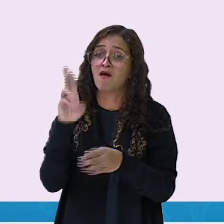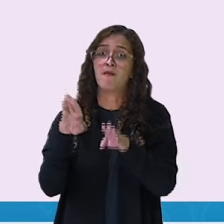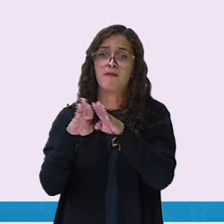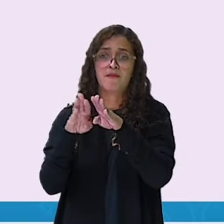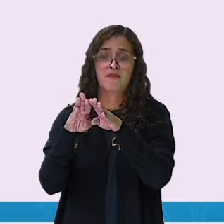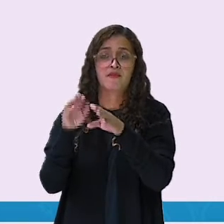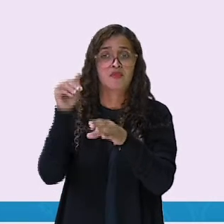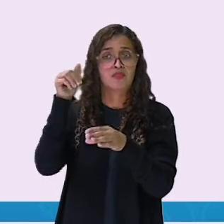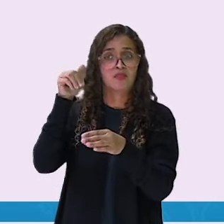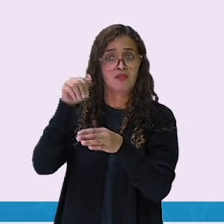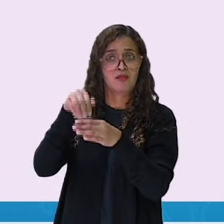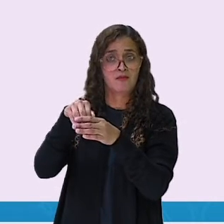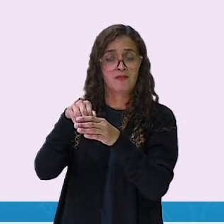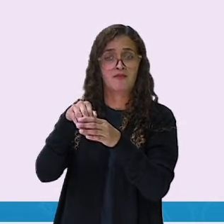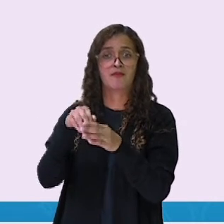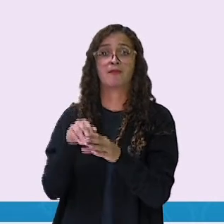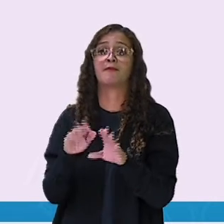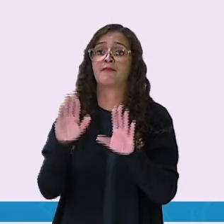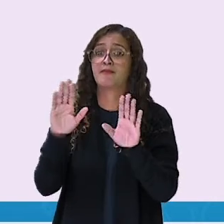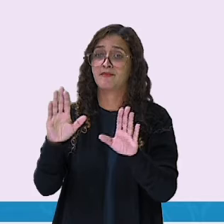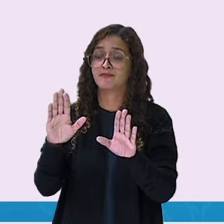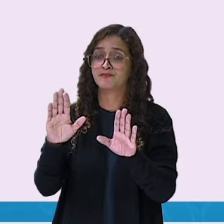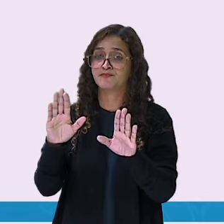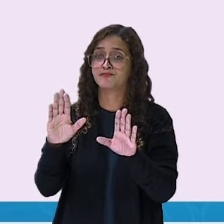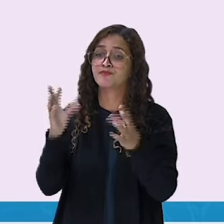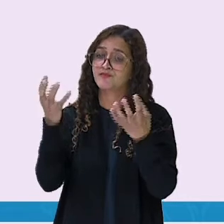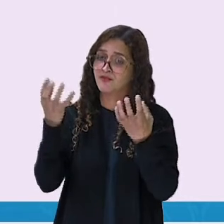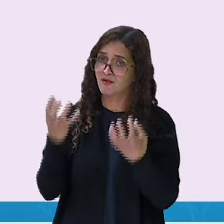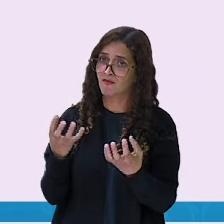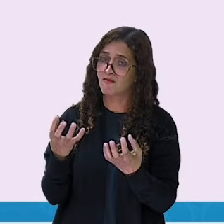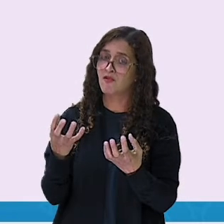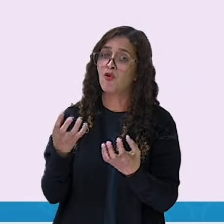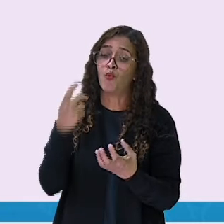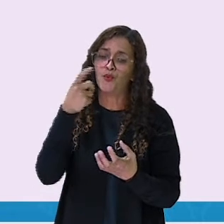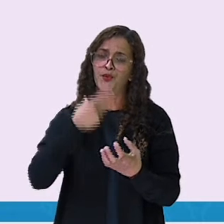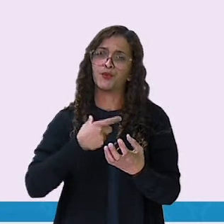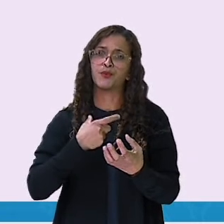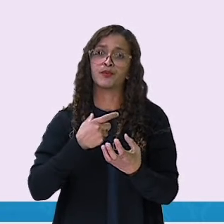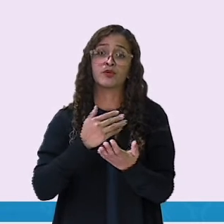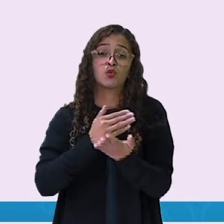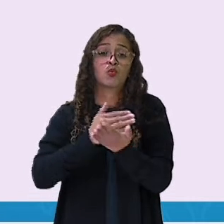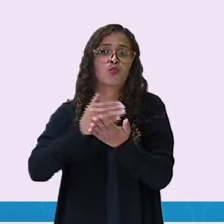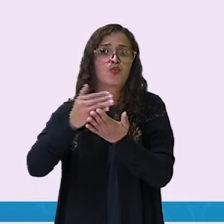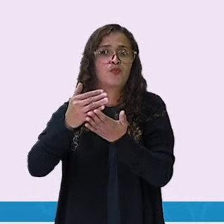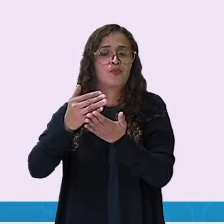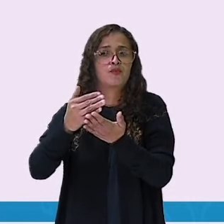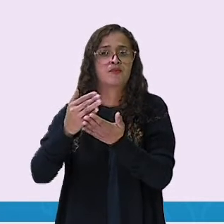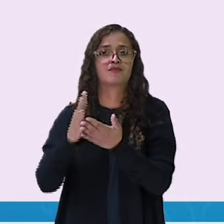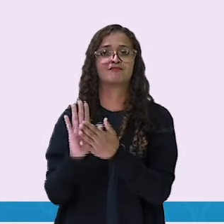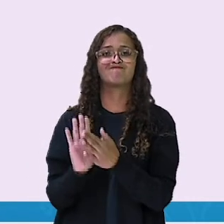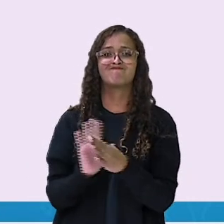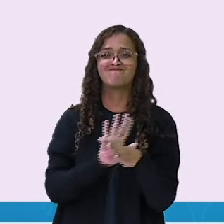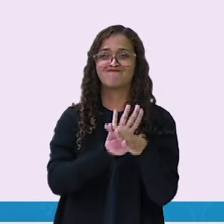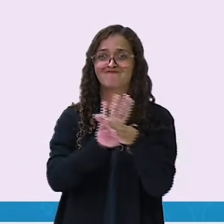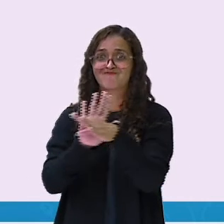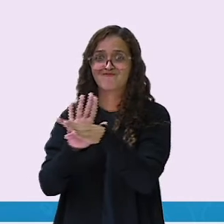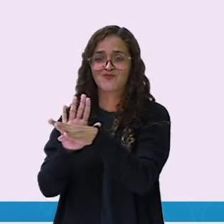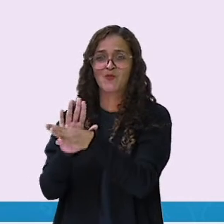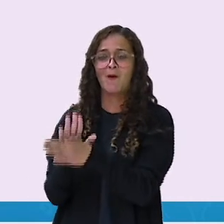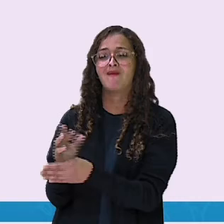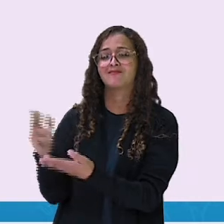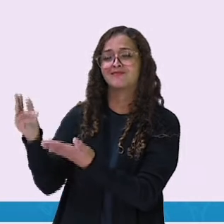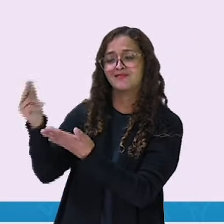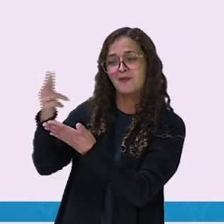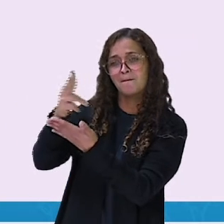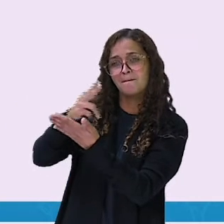no início. A primeira letra. E para nos ajudar, nós temos as imagens.